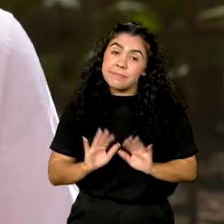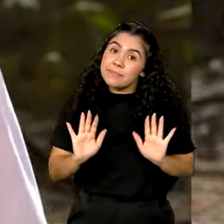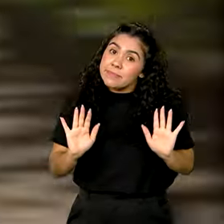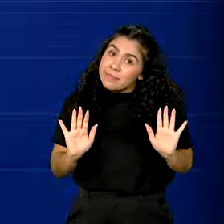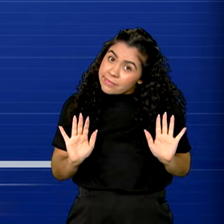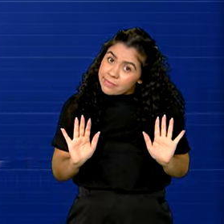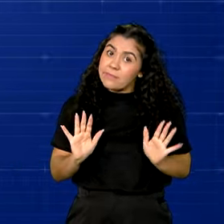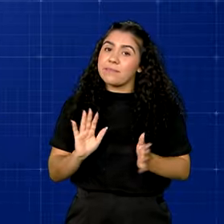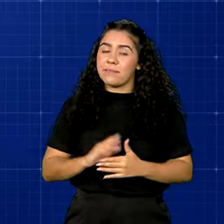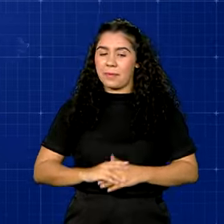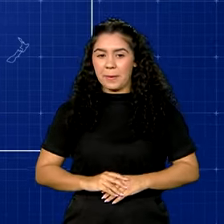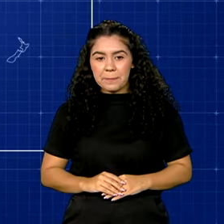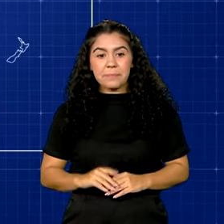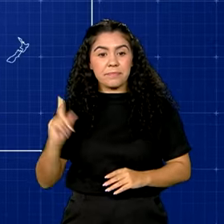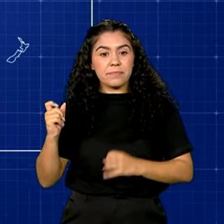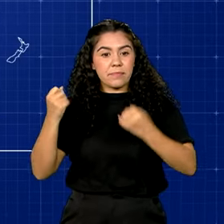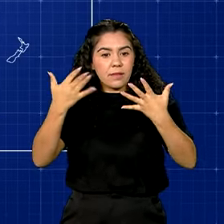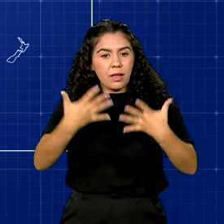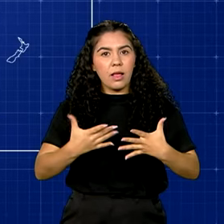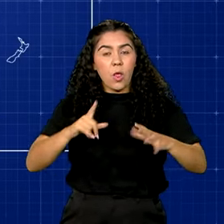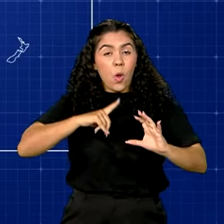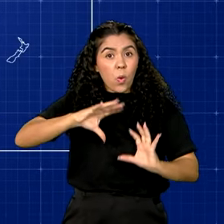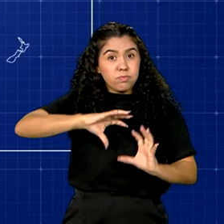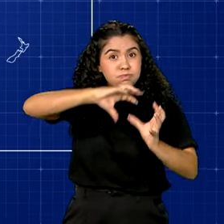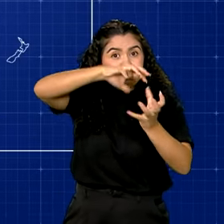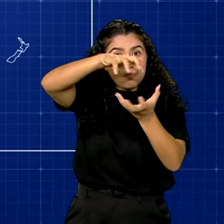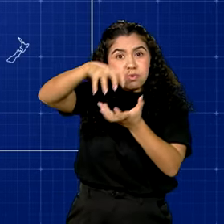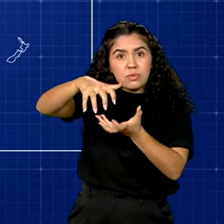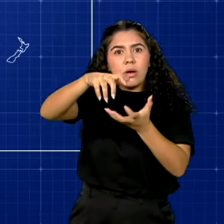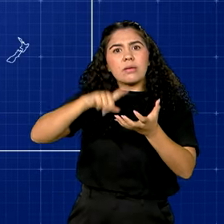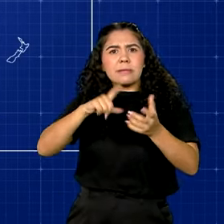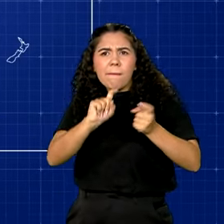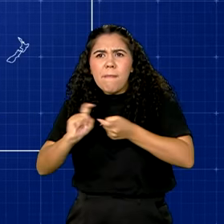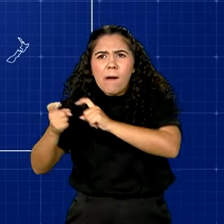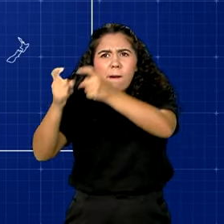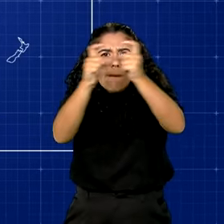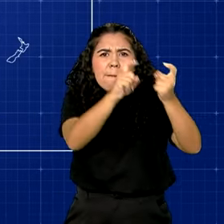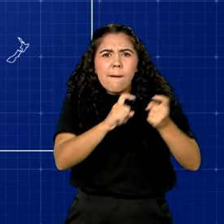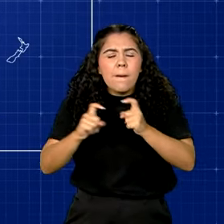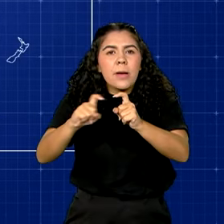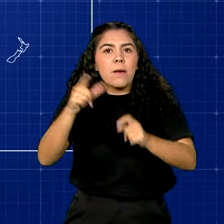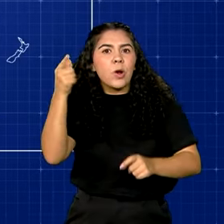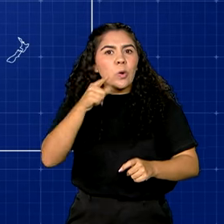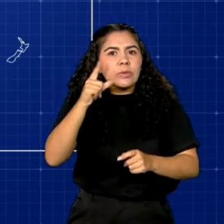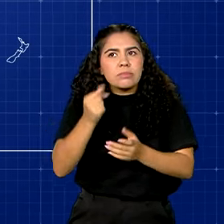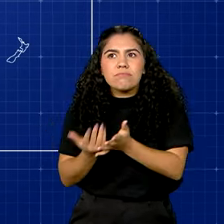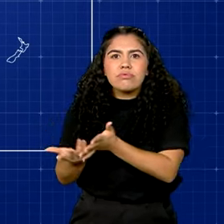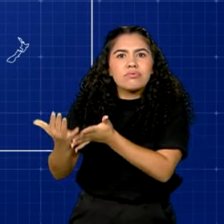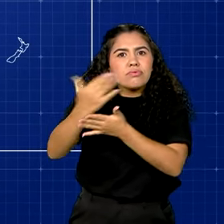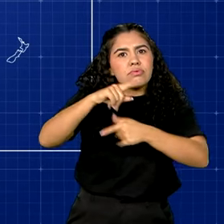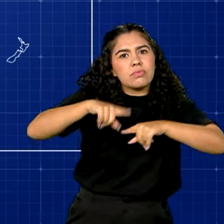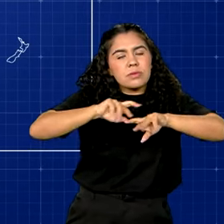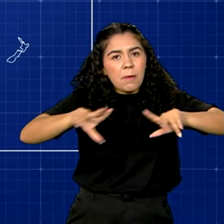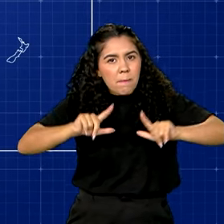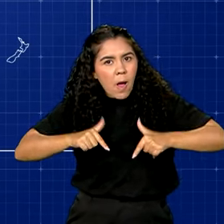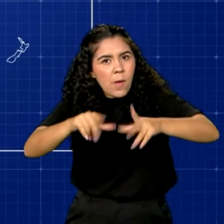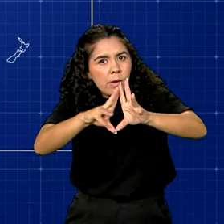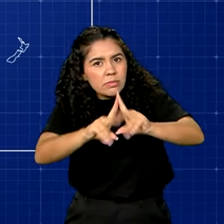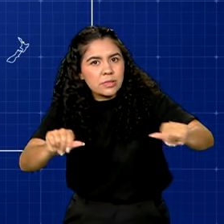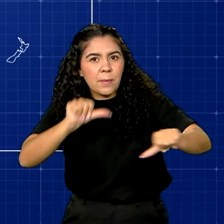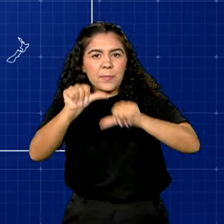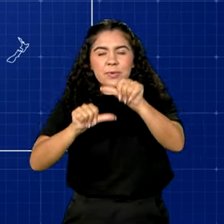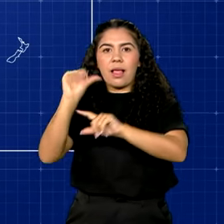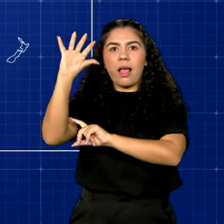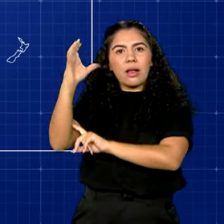é bem assim. Uma mobilização global tem o objetivo de levantar recursos para o combate às mudanças do clima. E isso